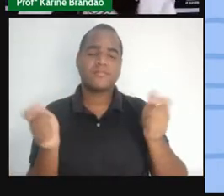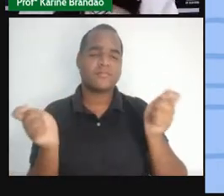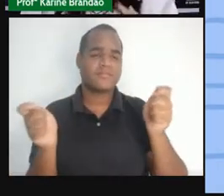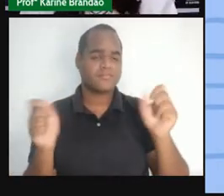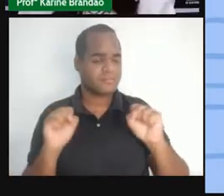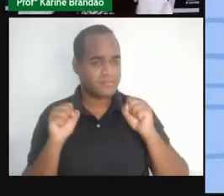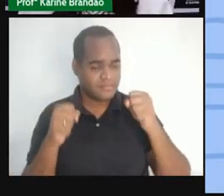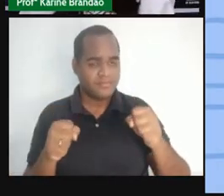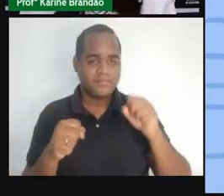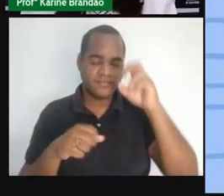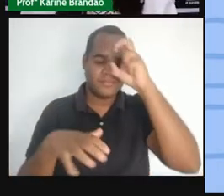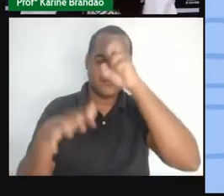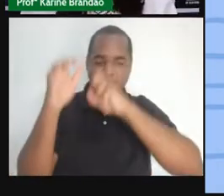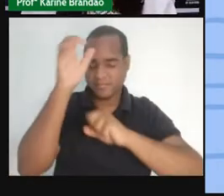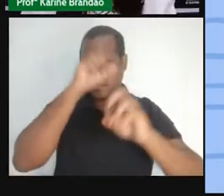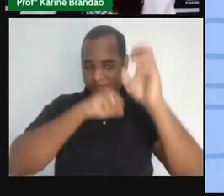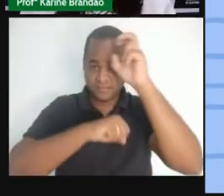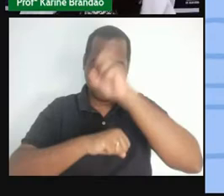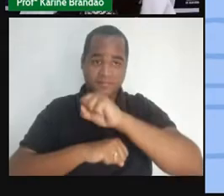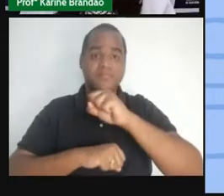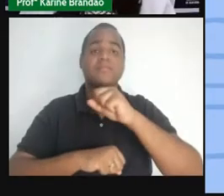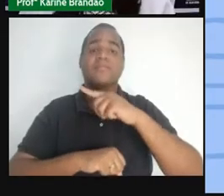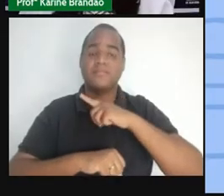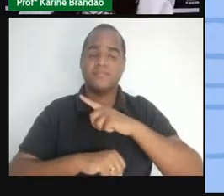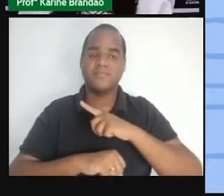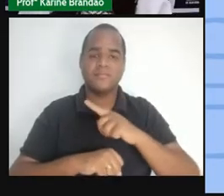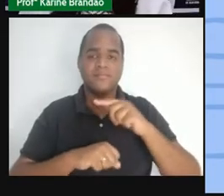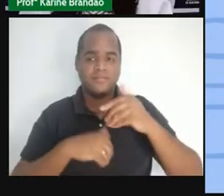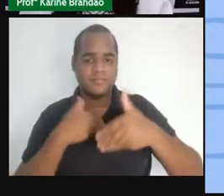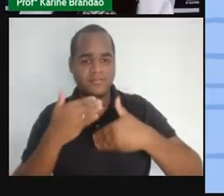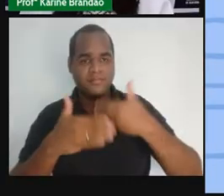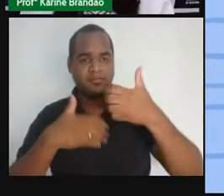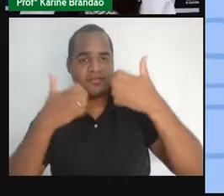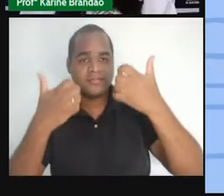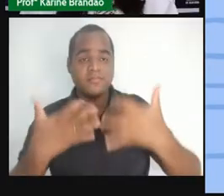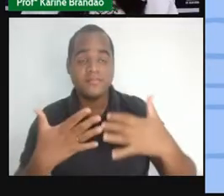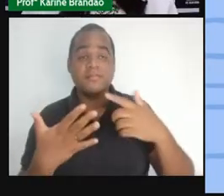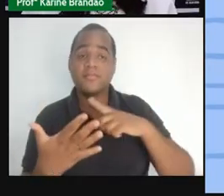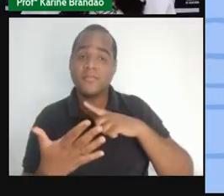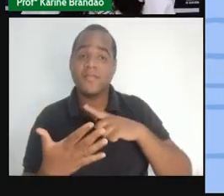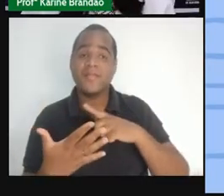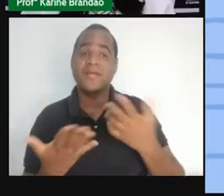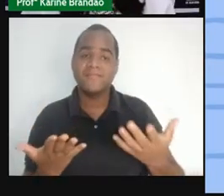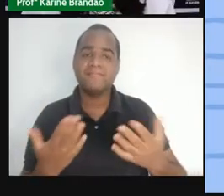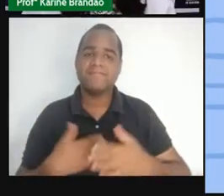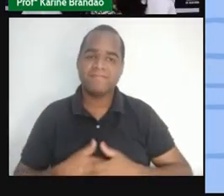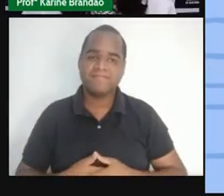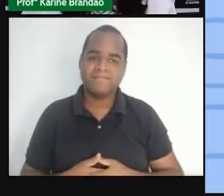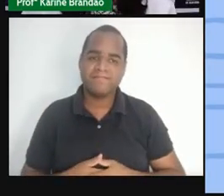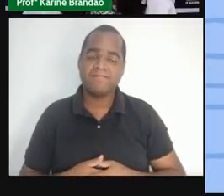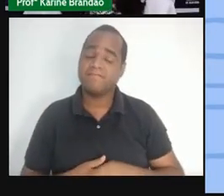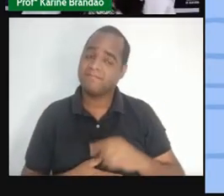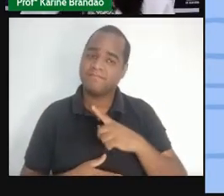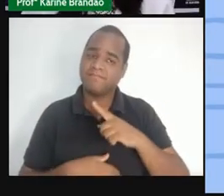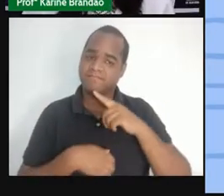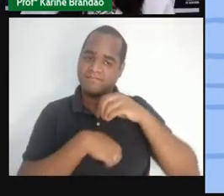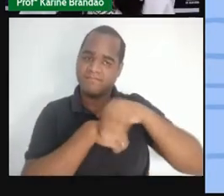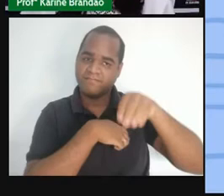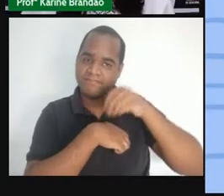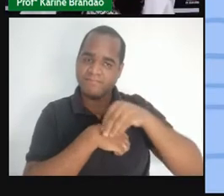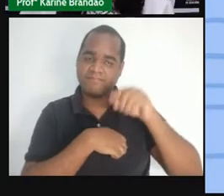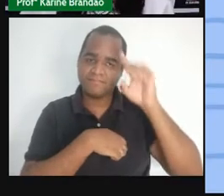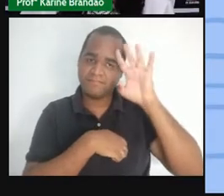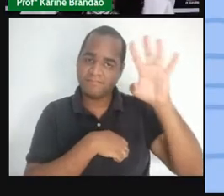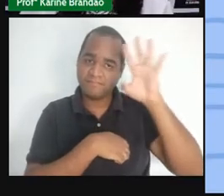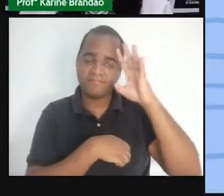Caminhando e aprendendo ao longo desse período letivo, tá? Então, eu trago aqui essa revisão